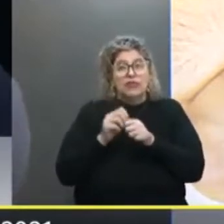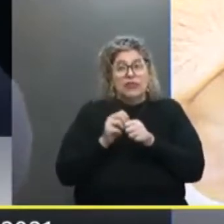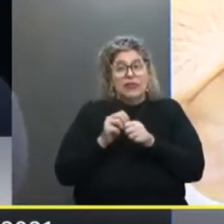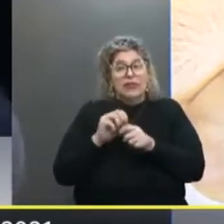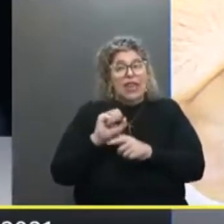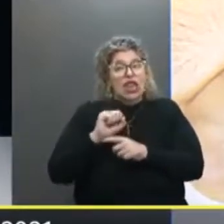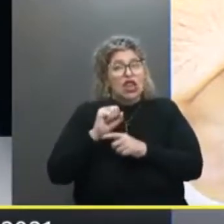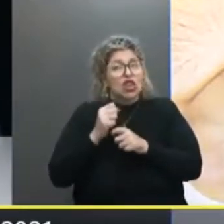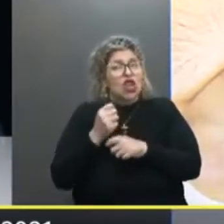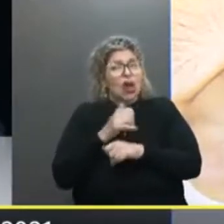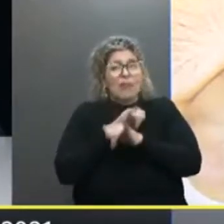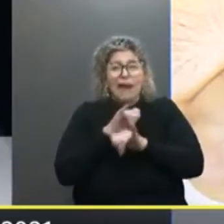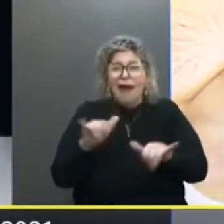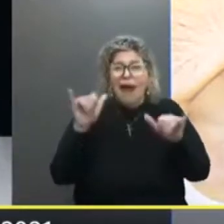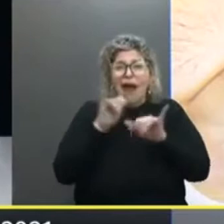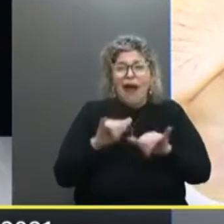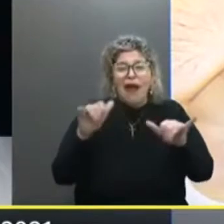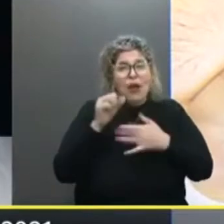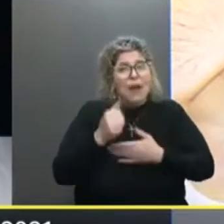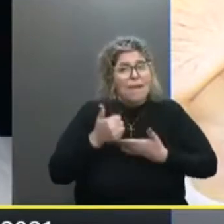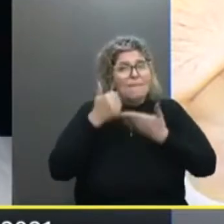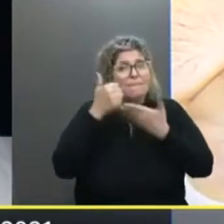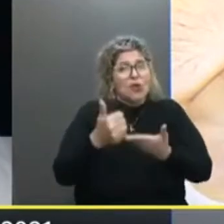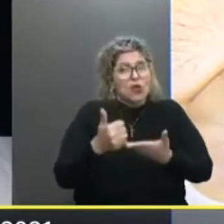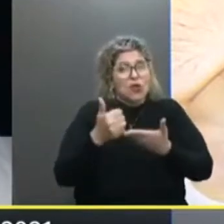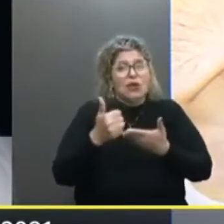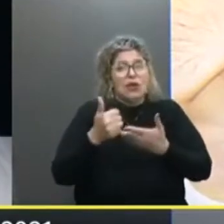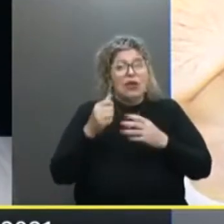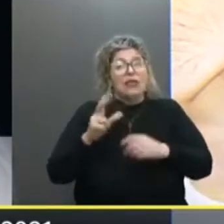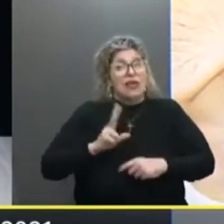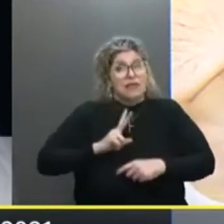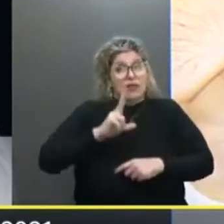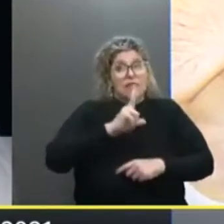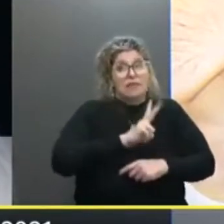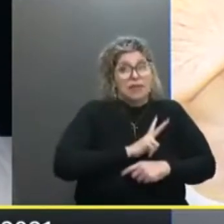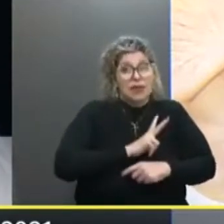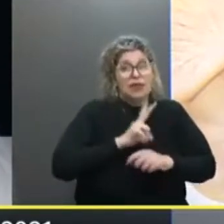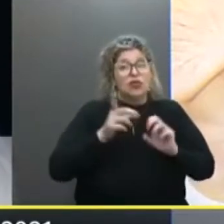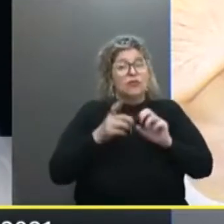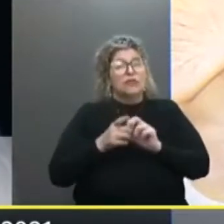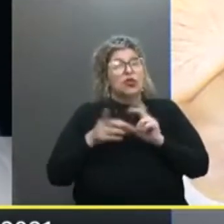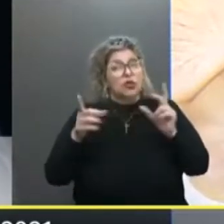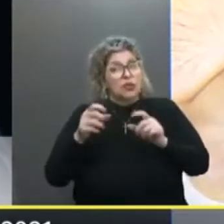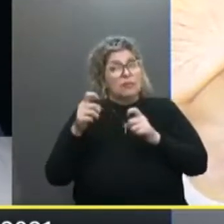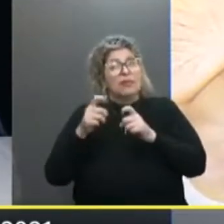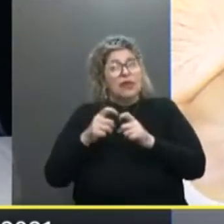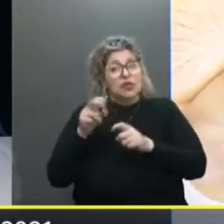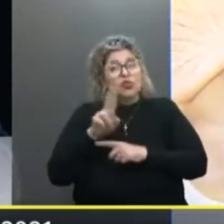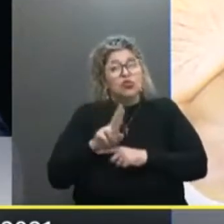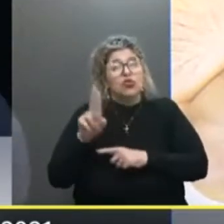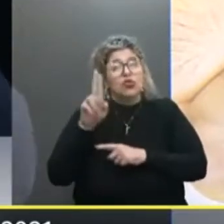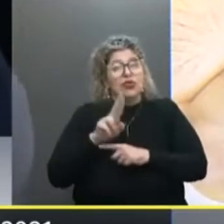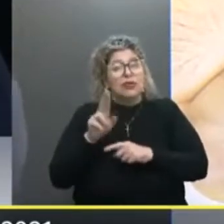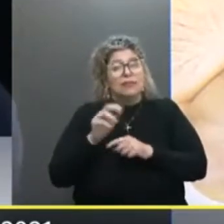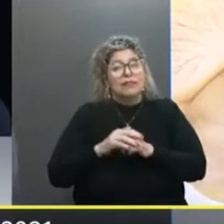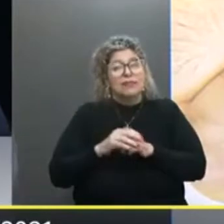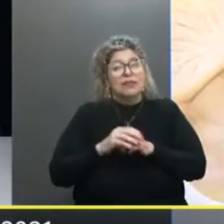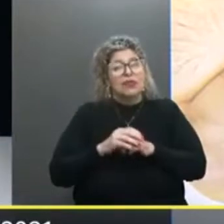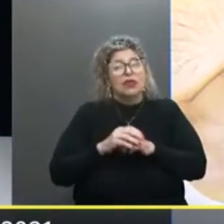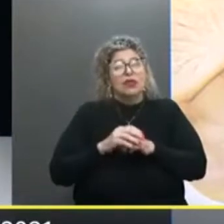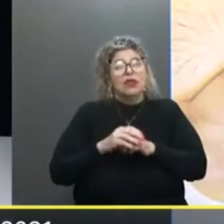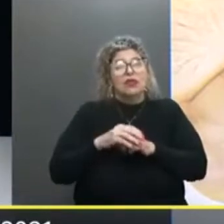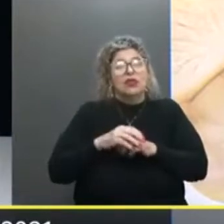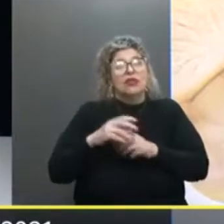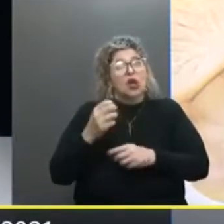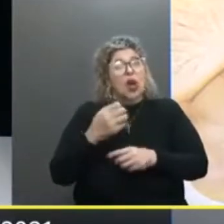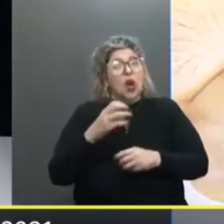Uma enorme campanha Em defesa Da liberdade Dos pacientes Em defesa Da liberdade Dos médicos Utilizando um preceito Do código